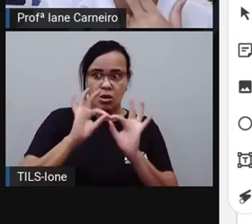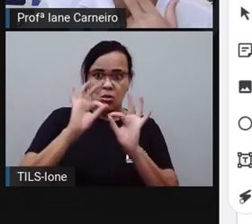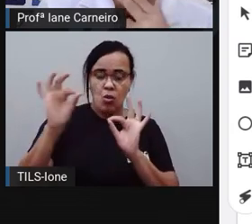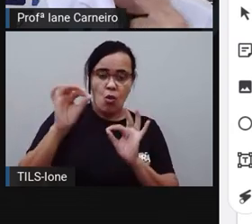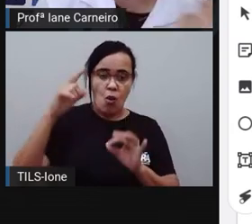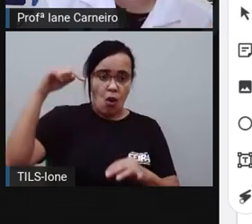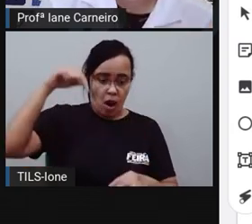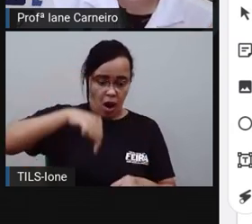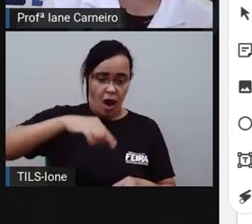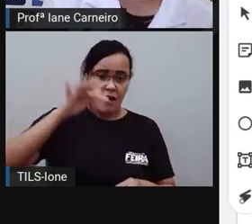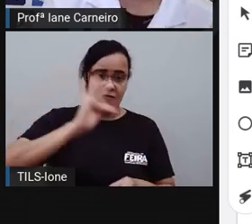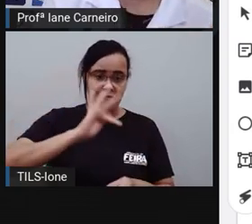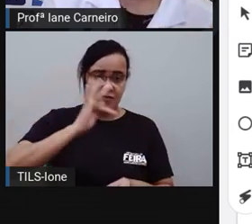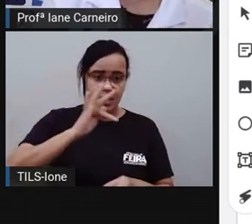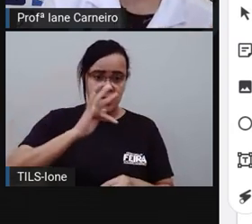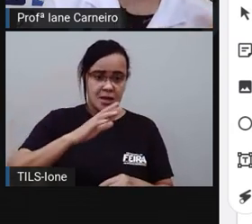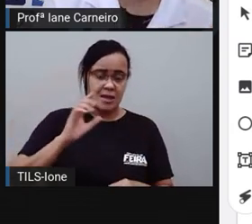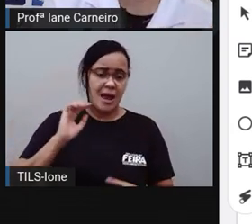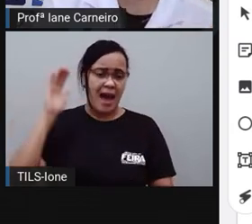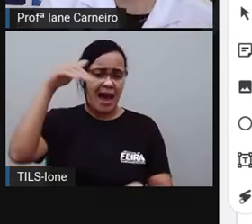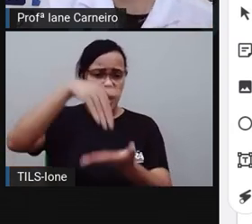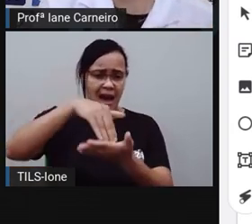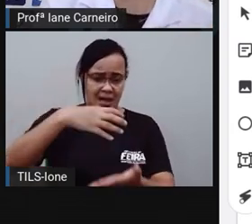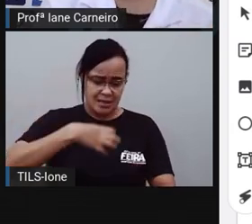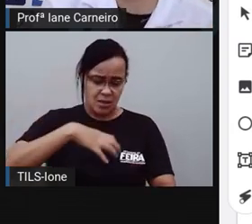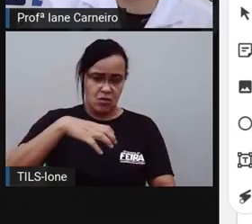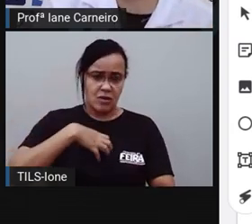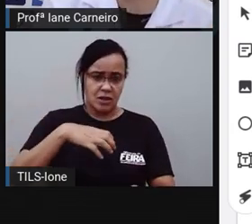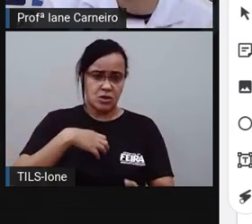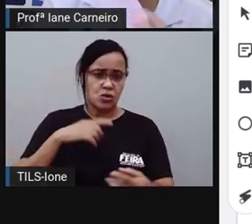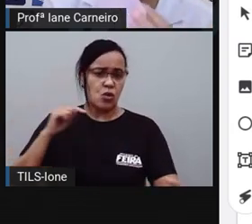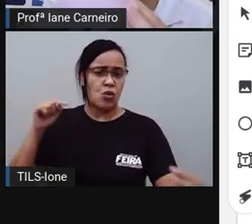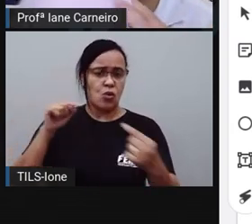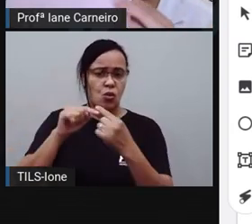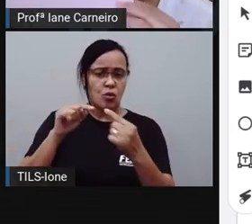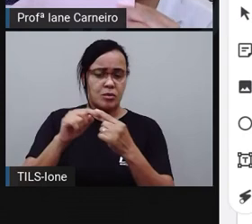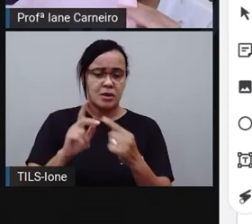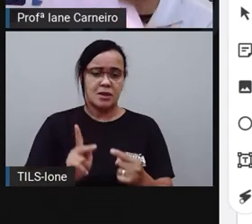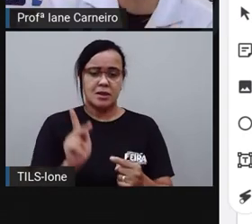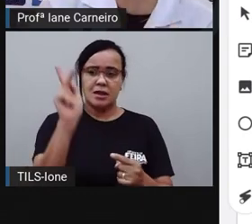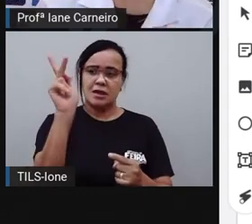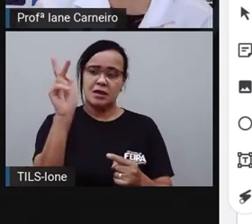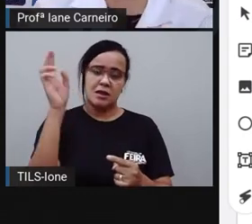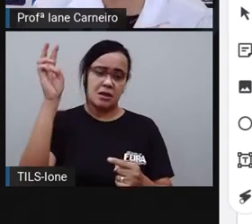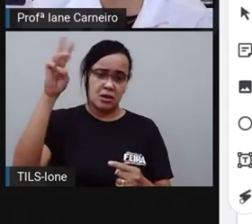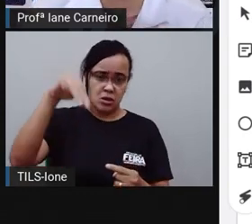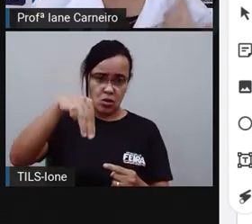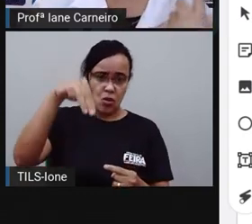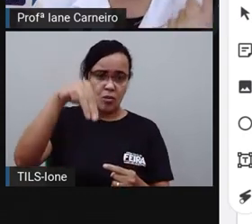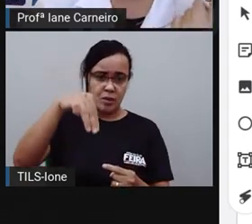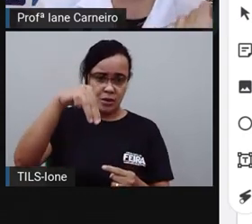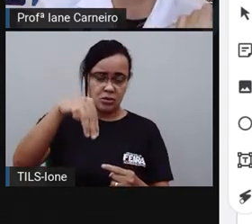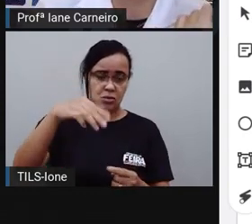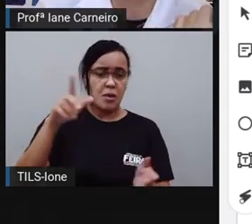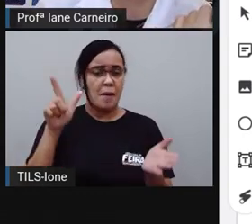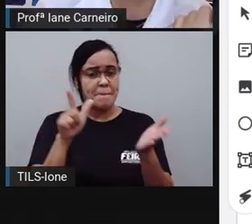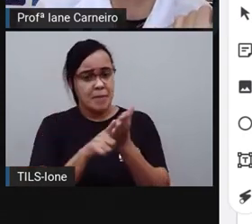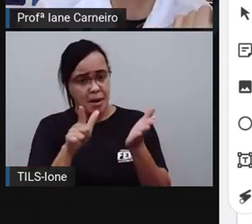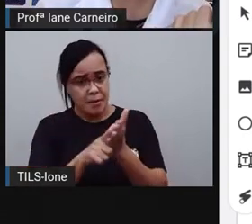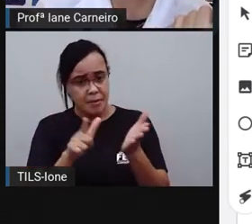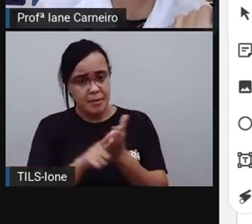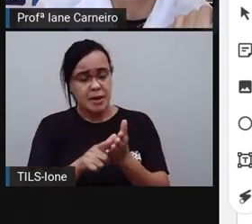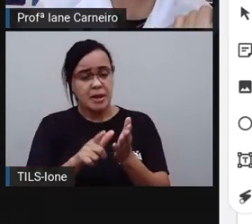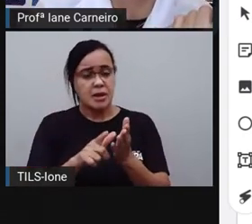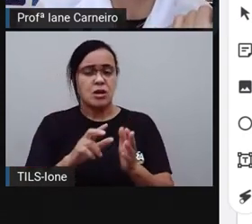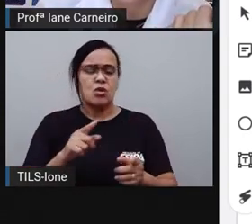medir, né, a, o tamanho da folha de papel, né, de ofício, eu uso os centímetros.